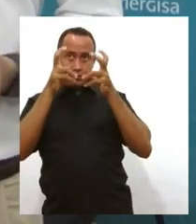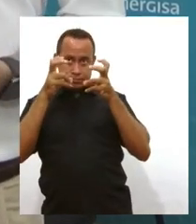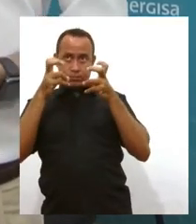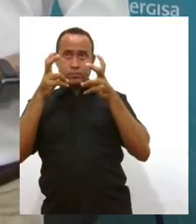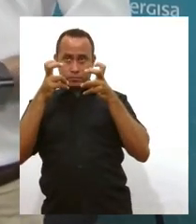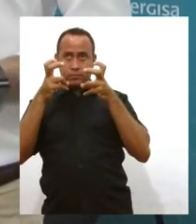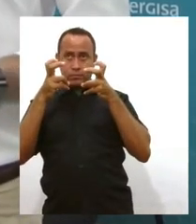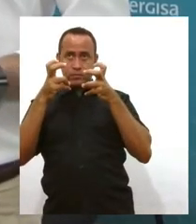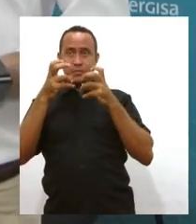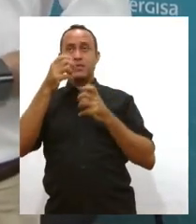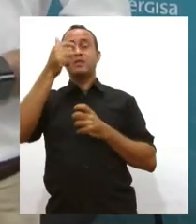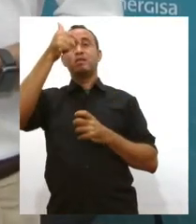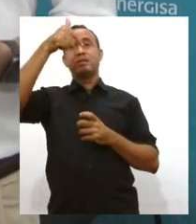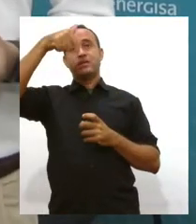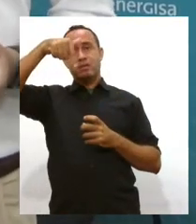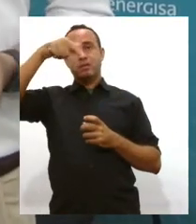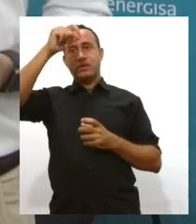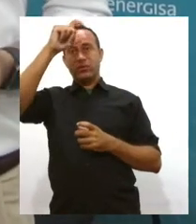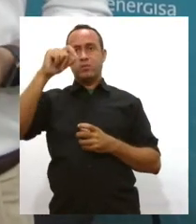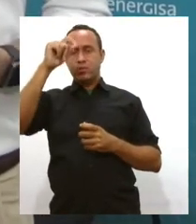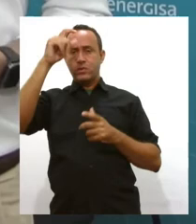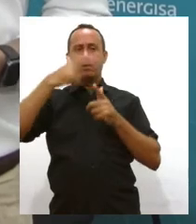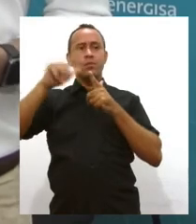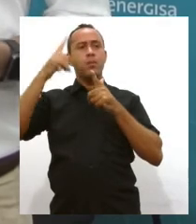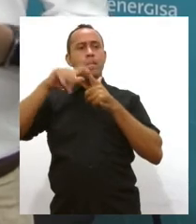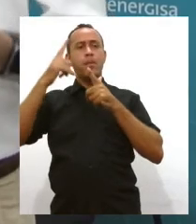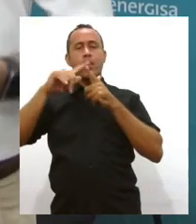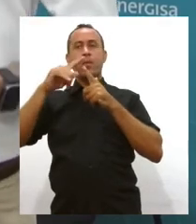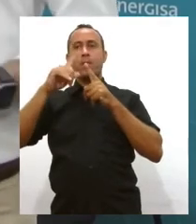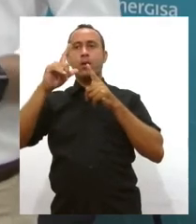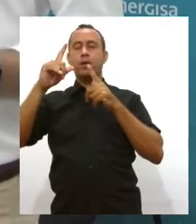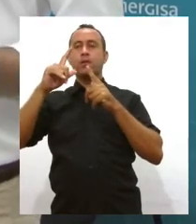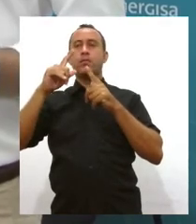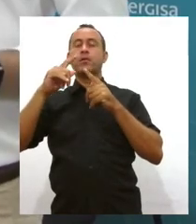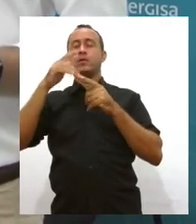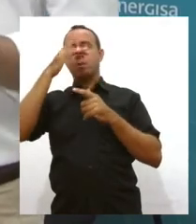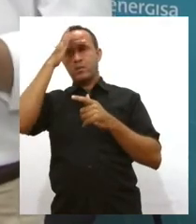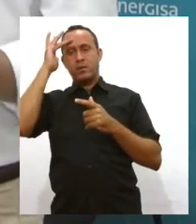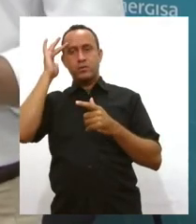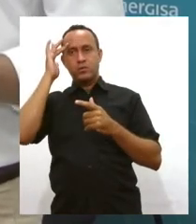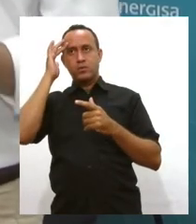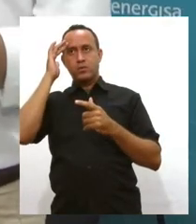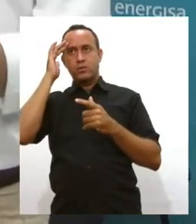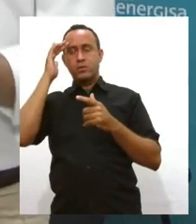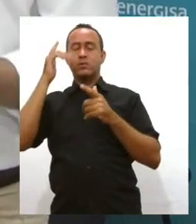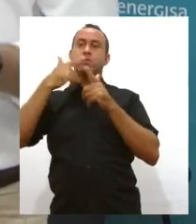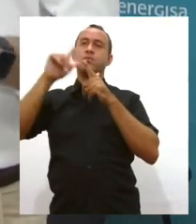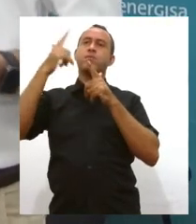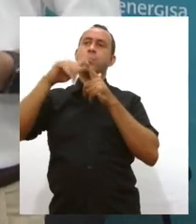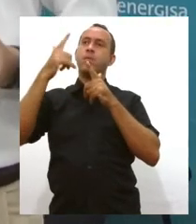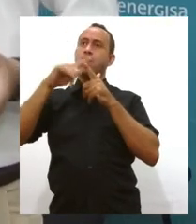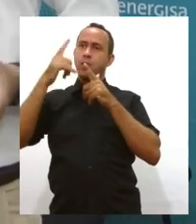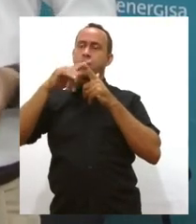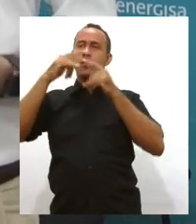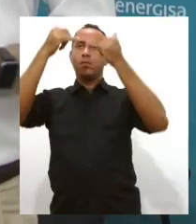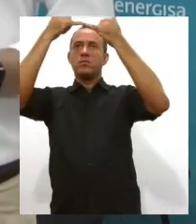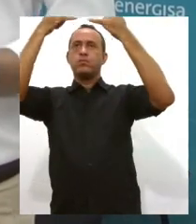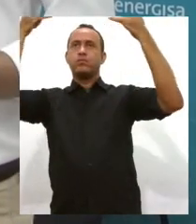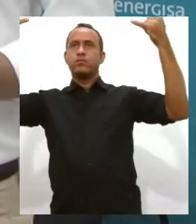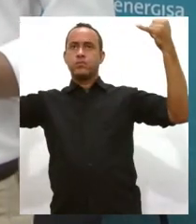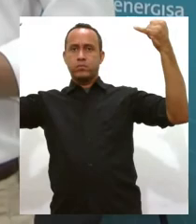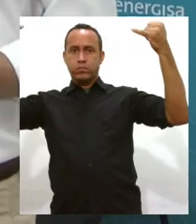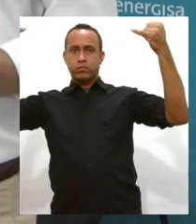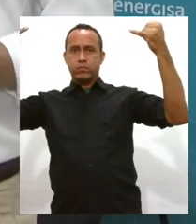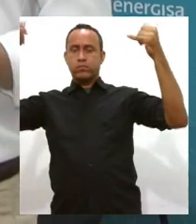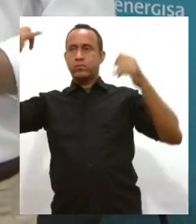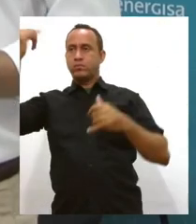aproximadamente 7% nos casos de terceiros acidentes, ocorrências envolvendo terceiros com a rede